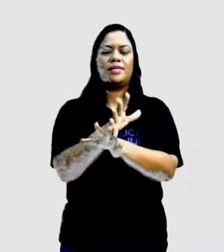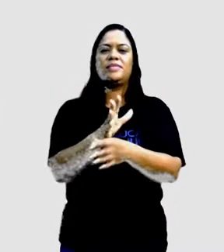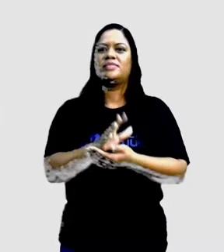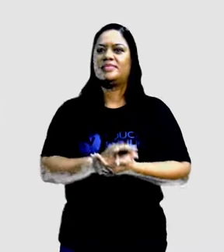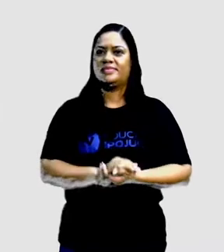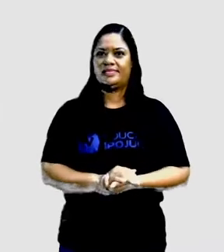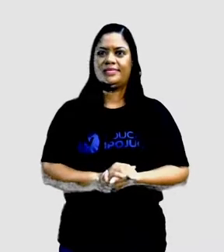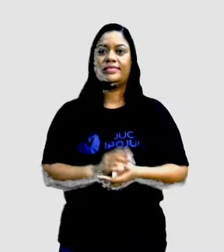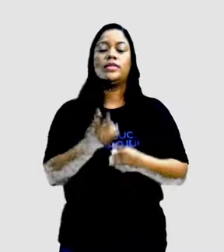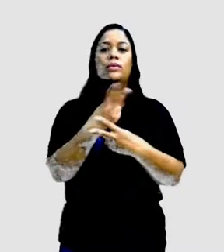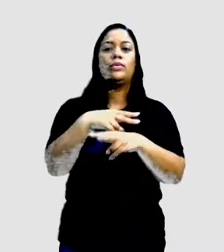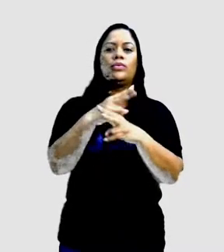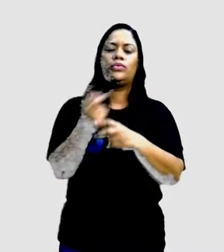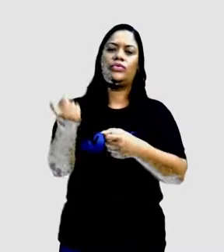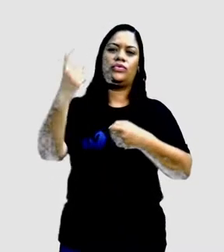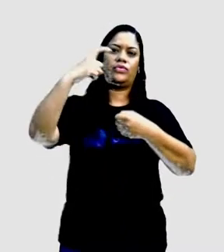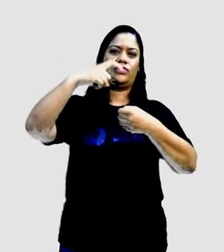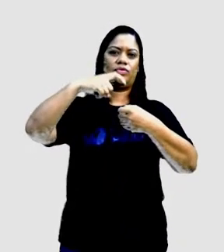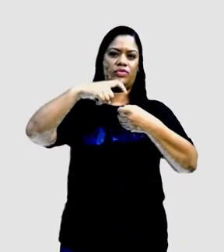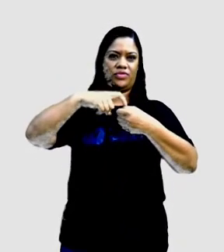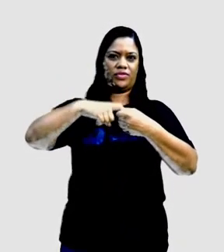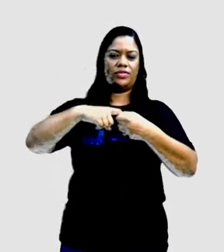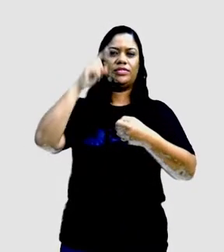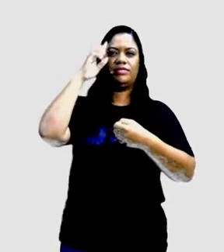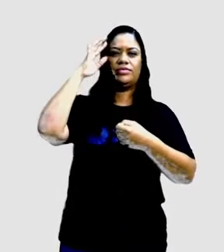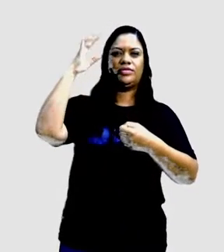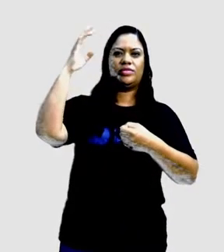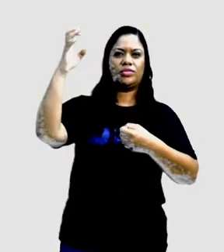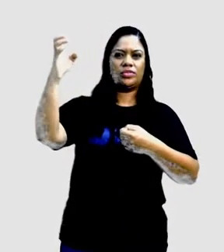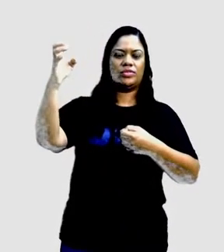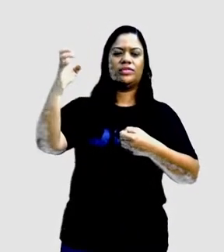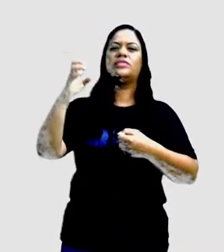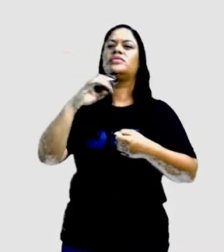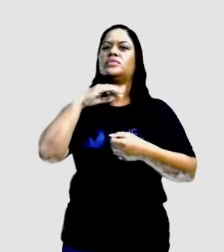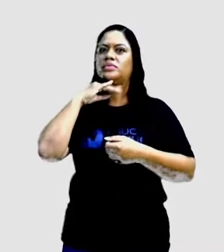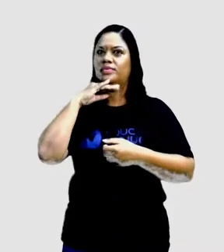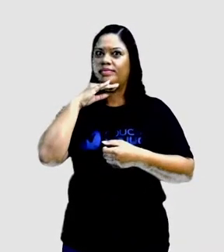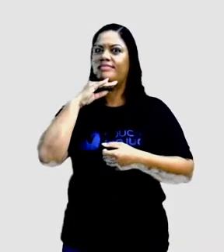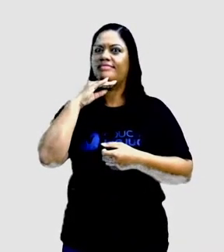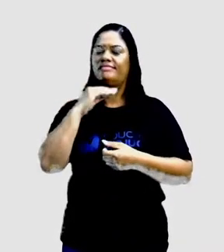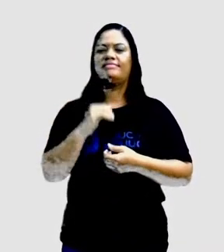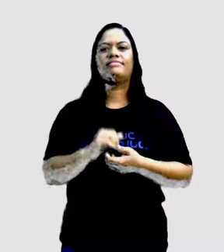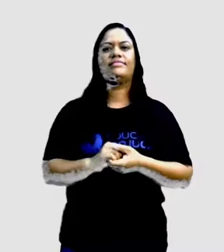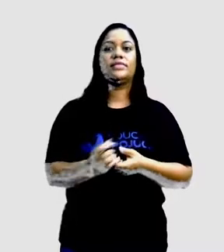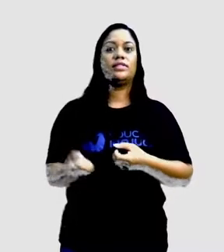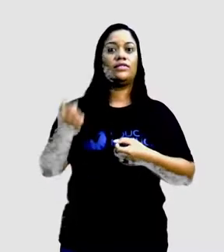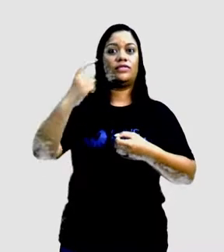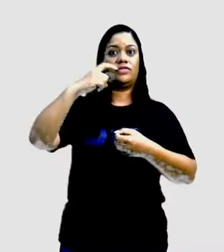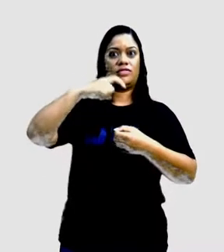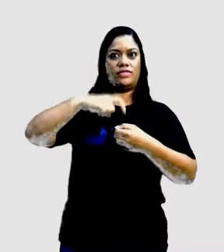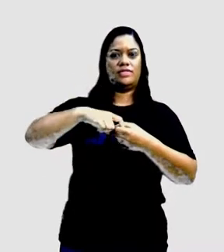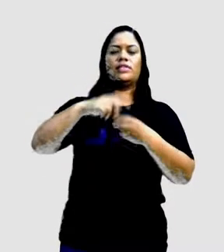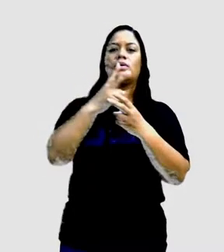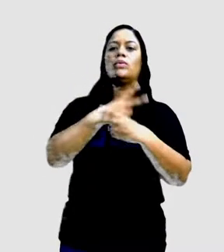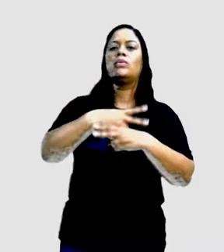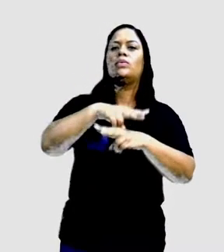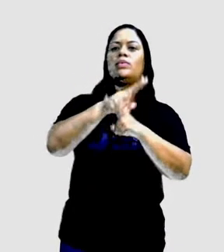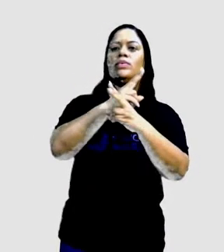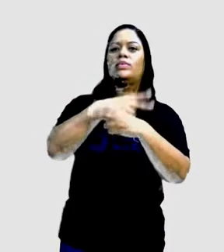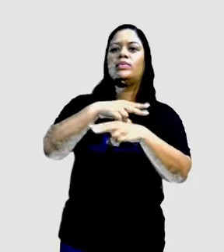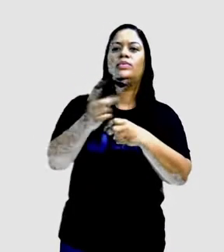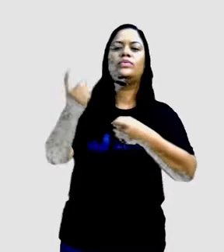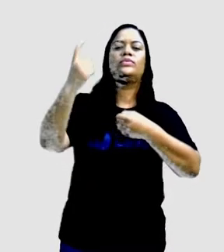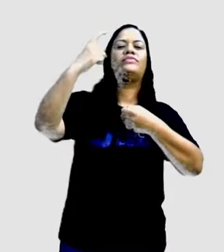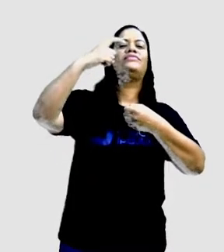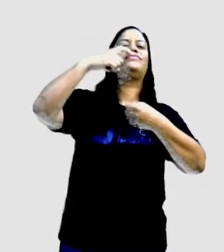devolvendo o meu sonho, pesadelo tão medonho que eu não quero nem lembrar. Vem que vai ventar. Que vai